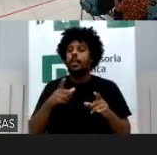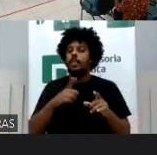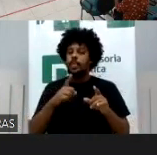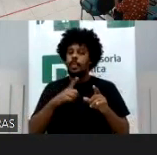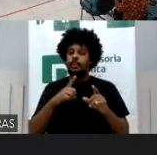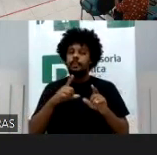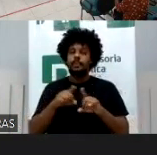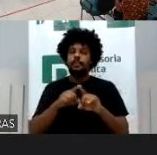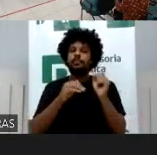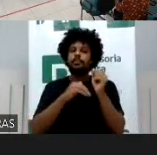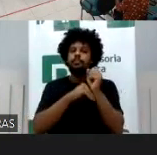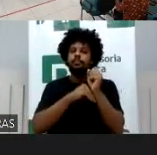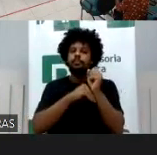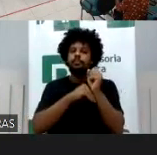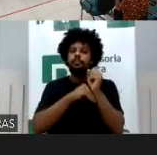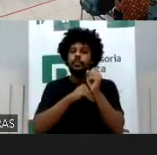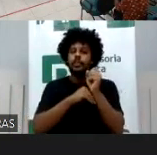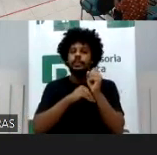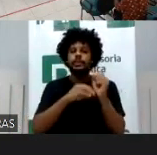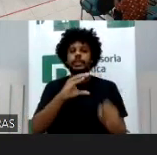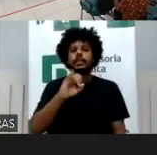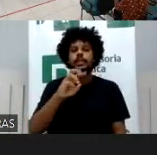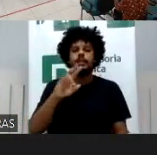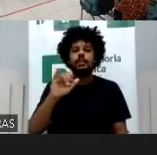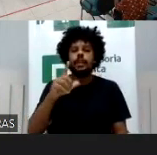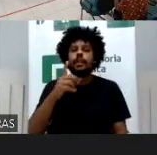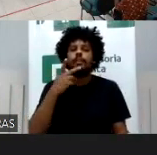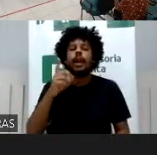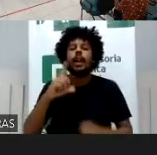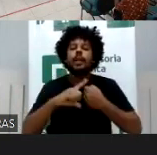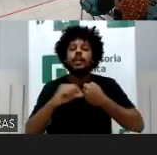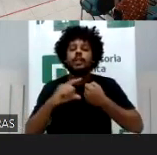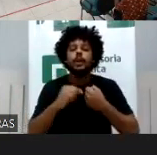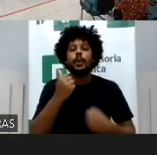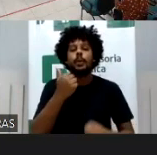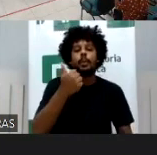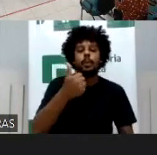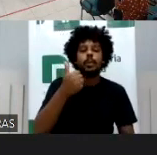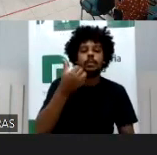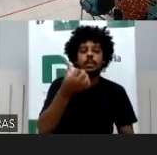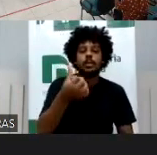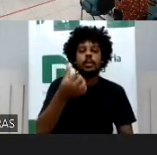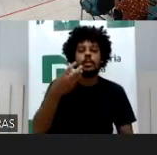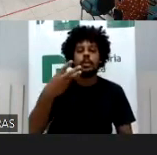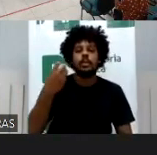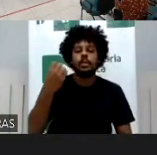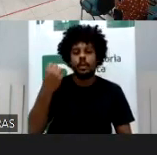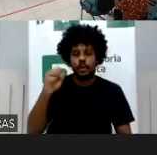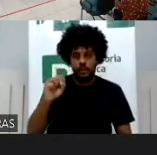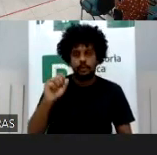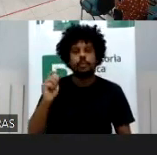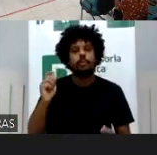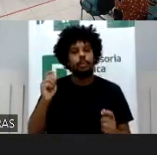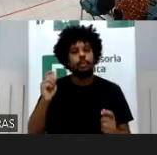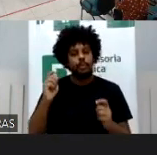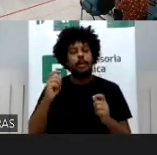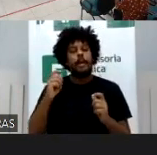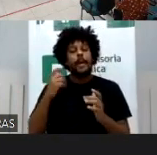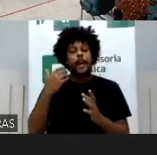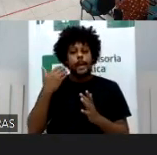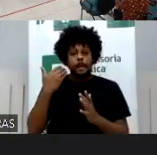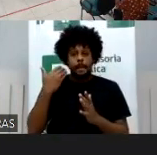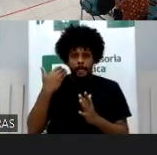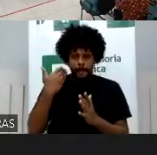familiar, vamos lembrar, ele diz o que no artigo 1638? Ele diz que poderá por ato judicial, perderá, perdão, por ato judicial,